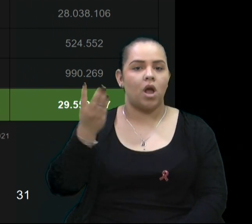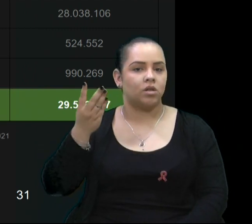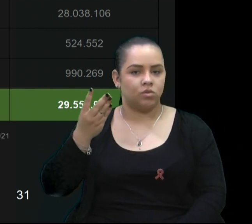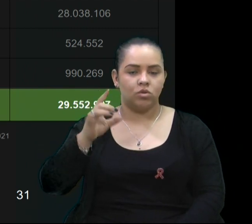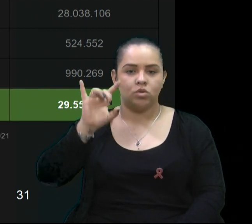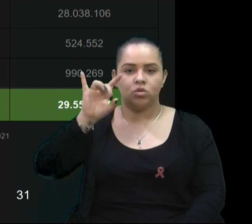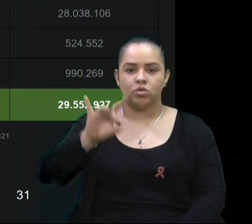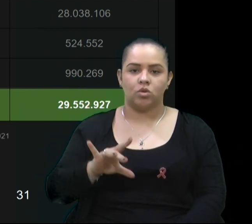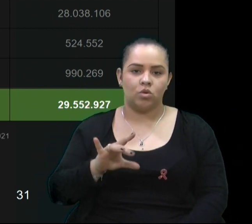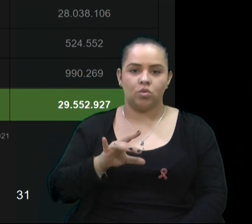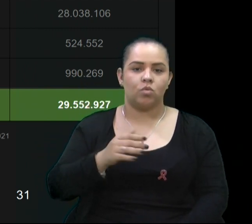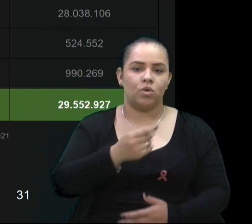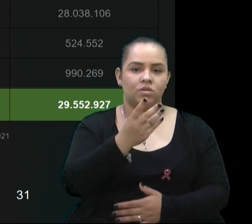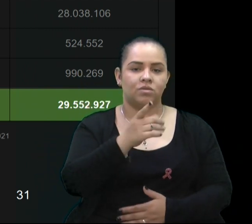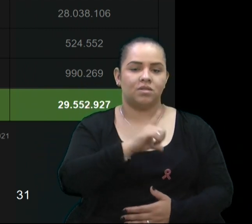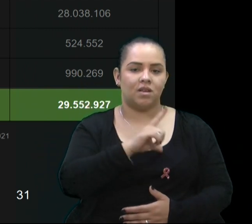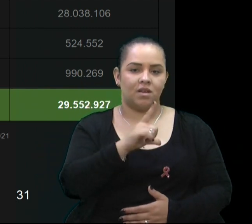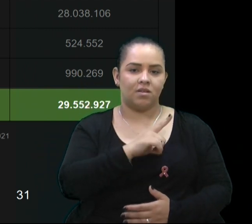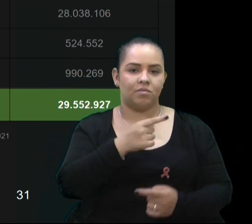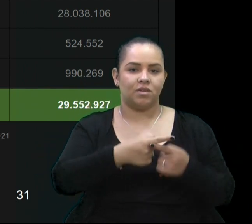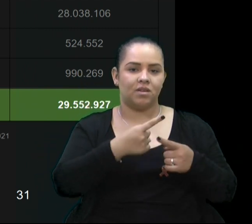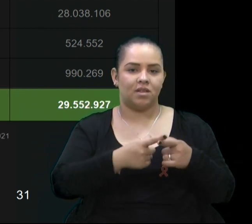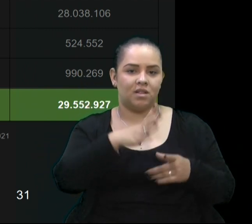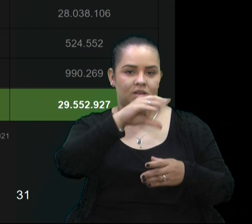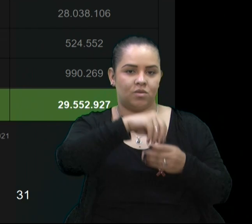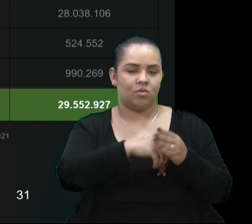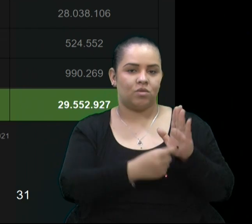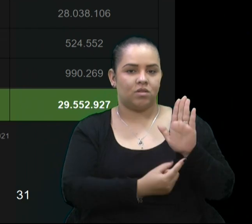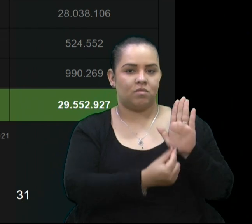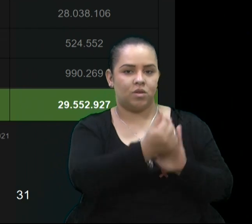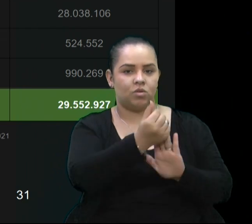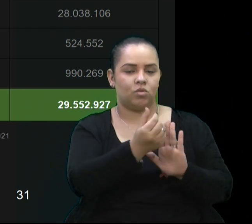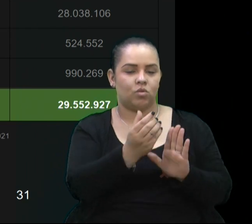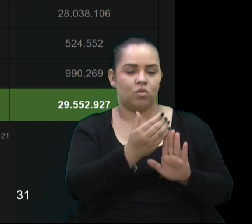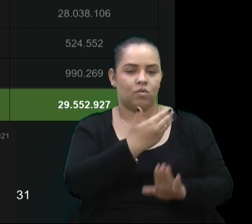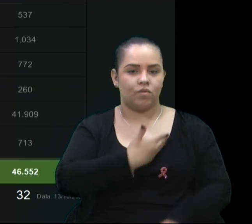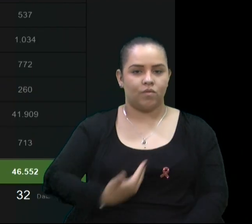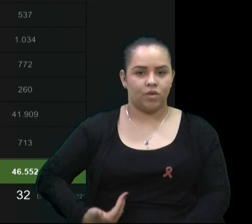alocados dessa forma dentro do orçamento do governo federal.